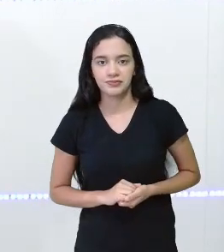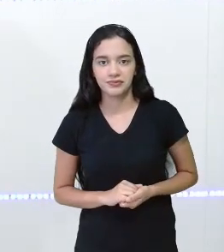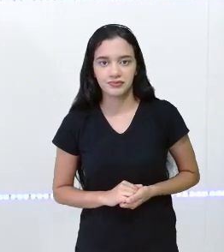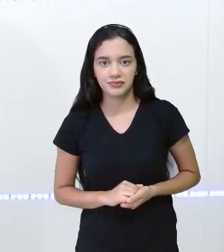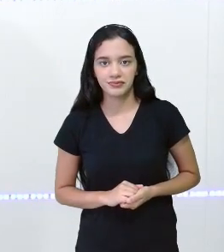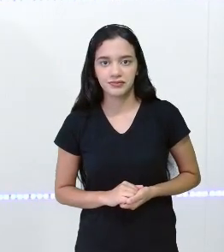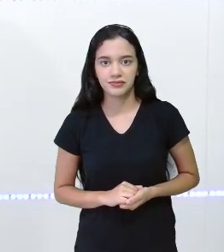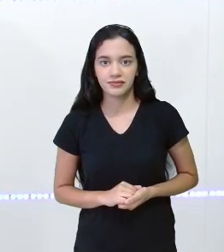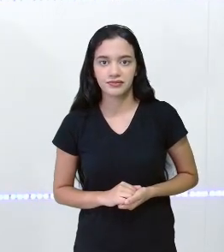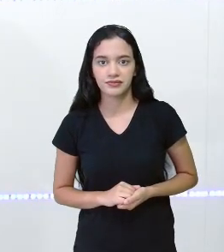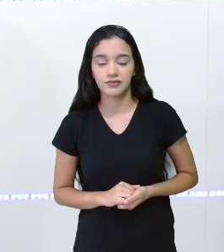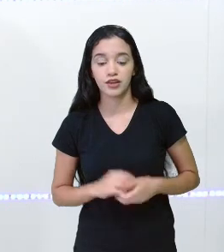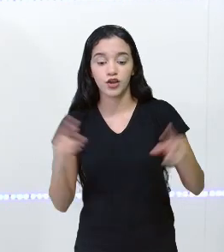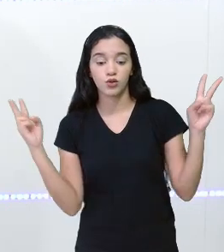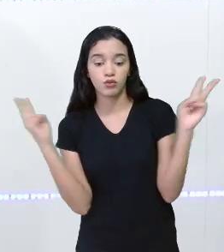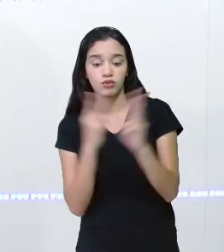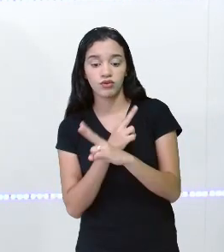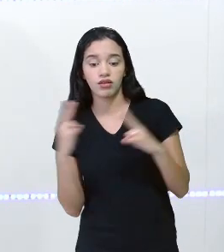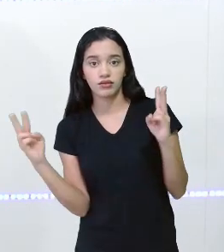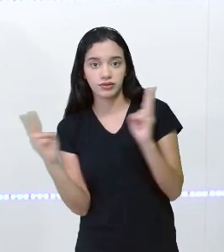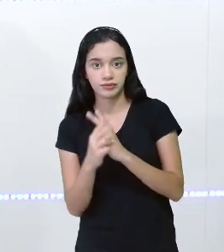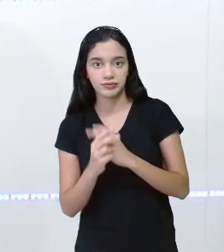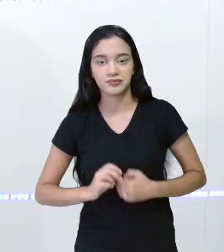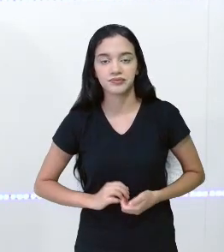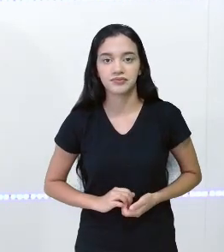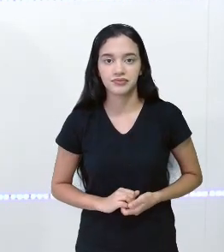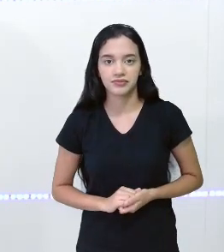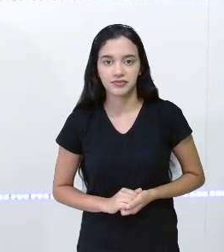e o vento, vou deixar para a professora Esté.